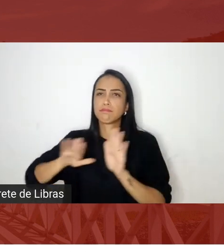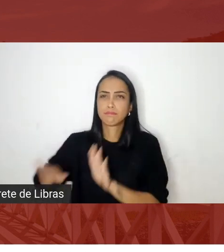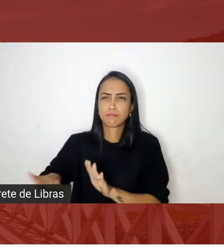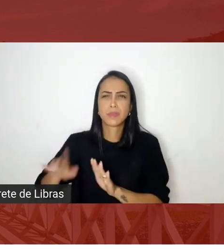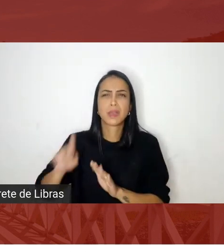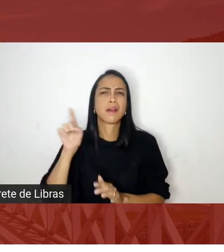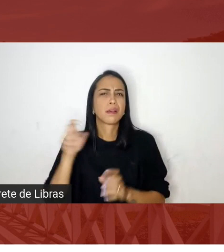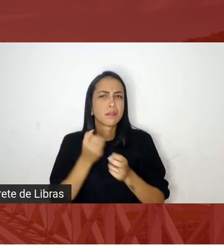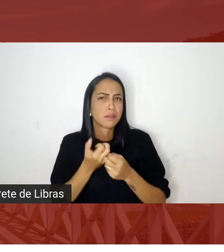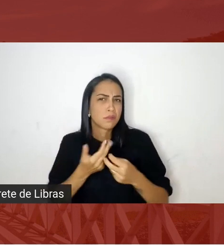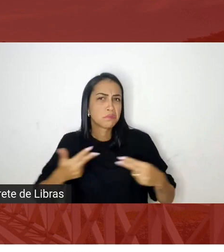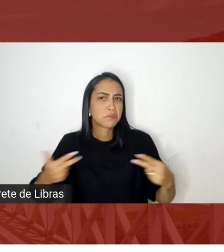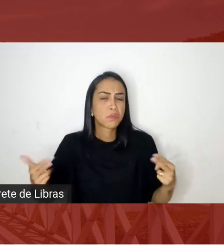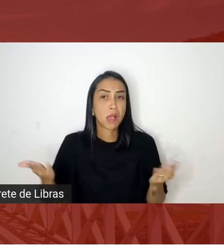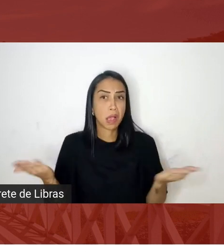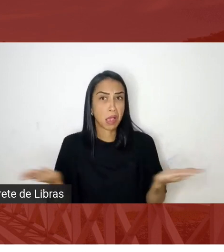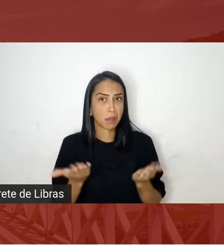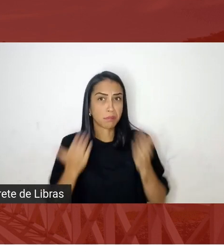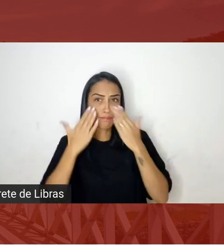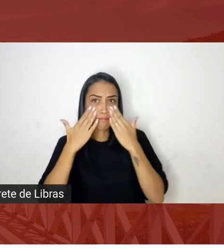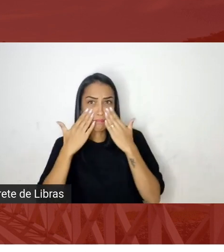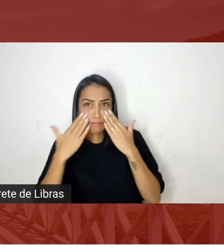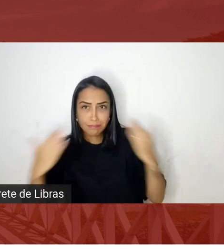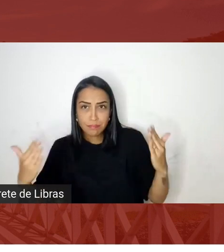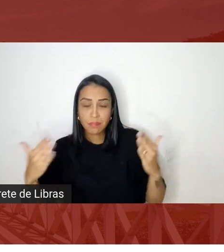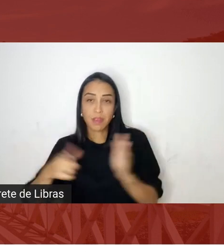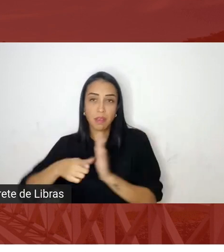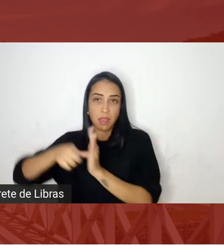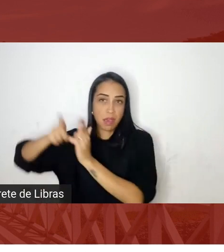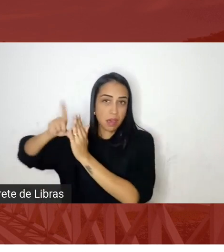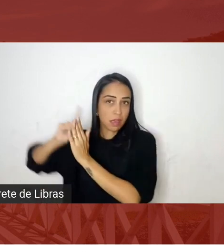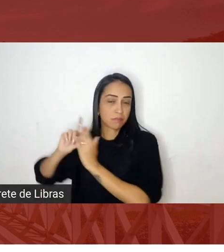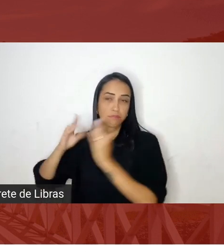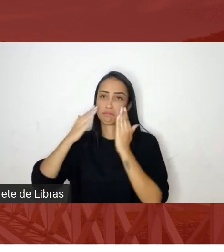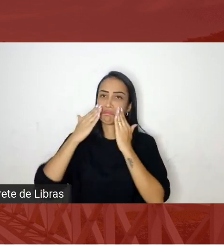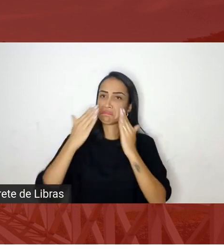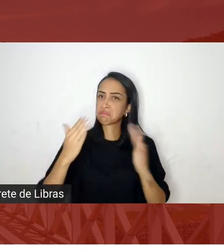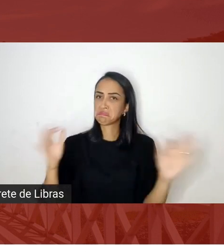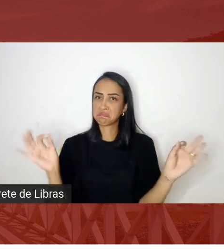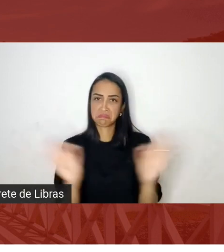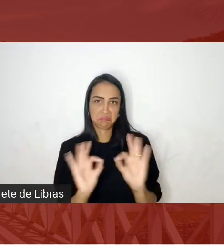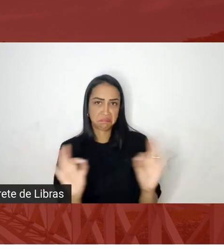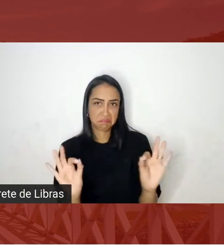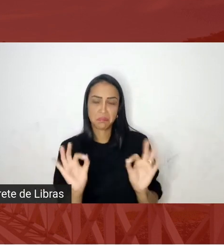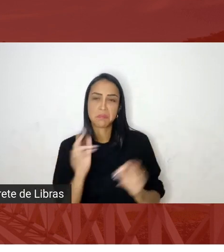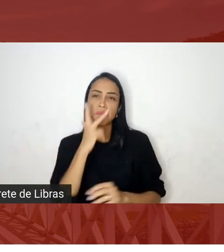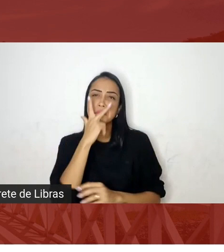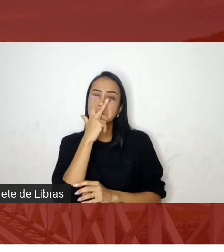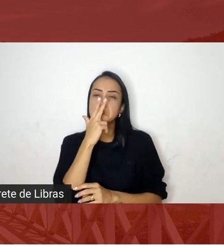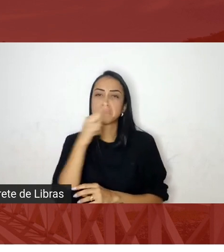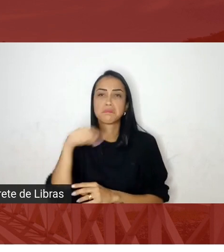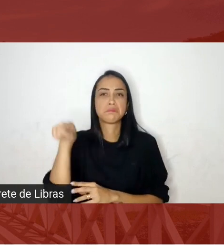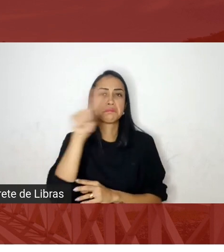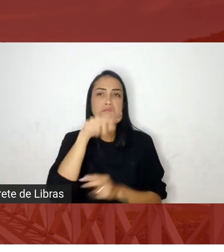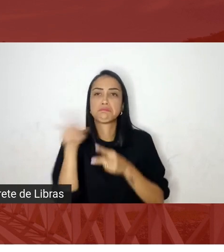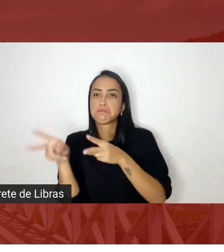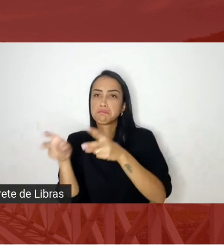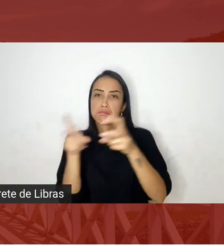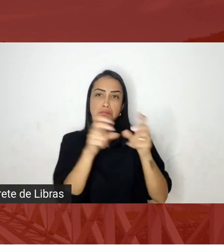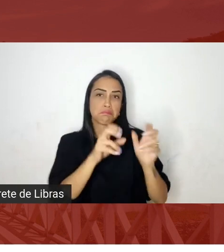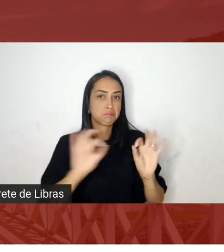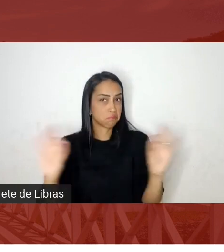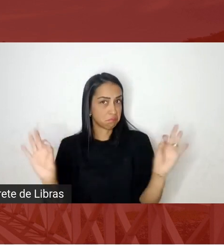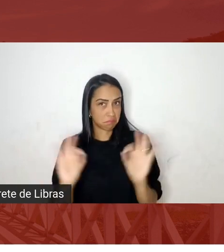aparecendo coisas que pareciam estar adormecidas que pareciam não não fazer mais parte